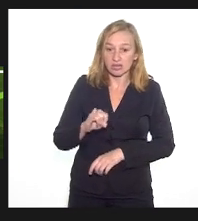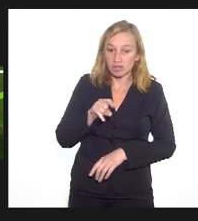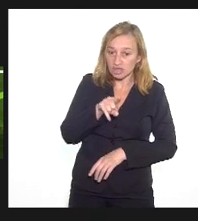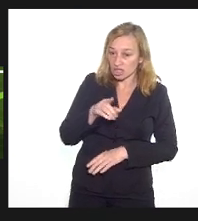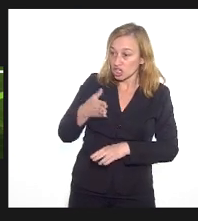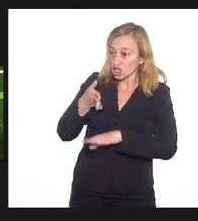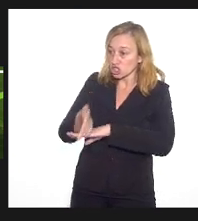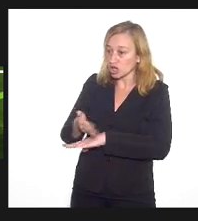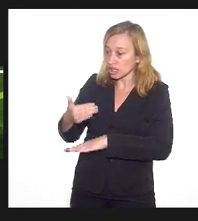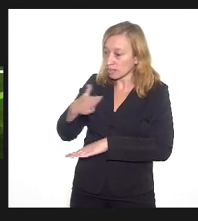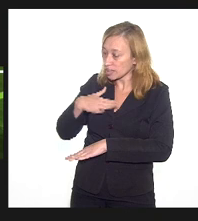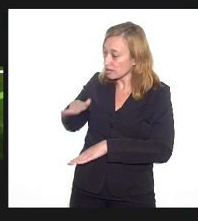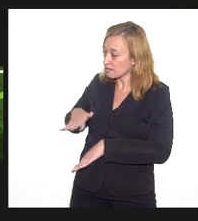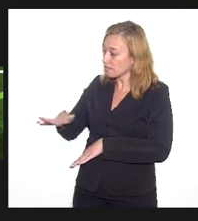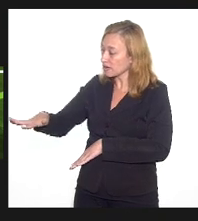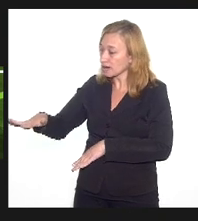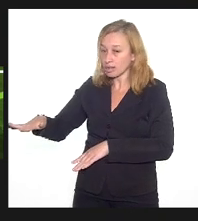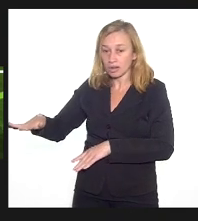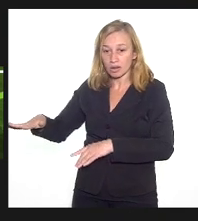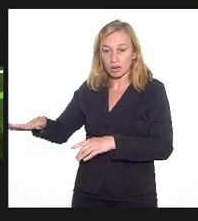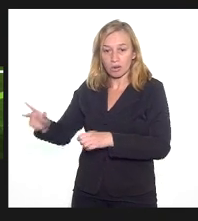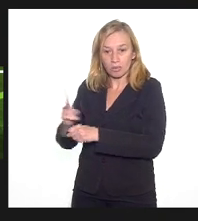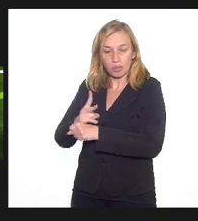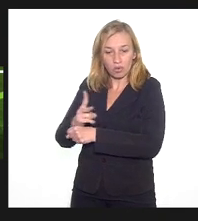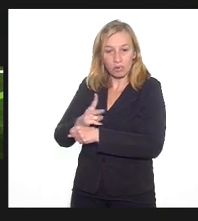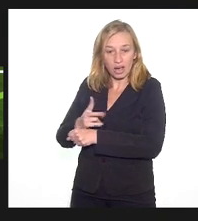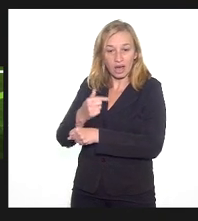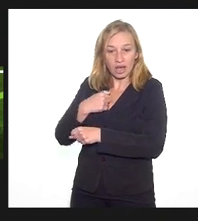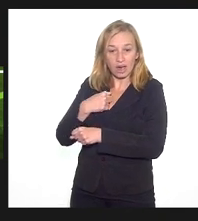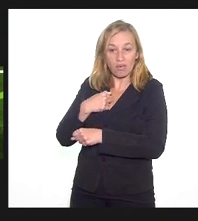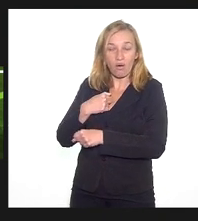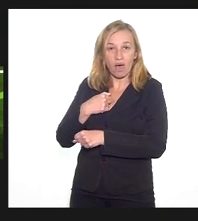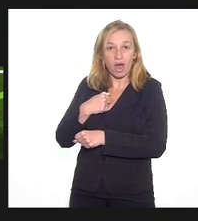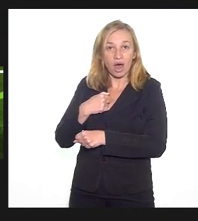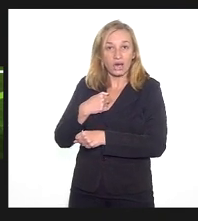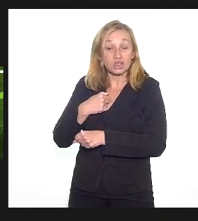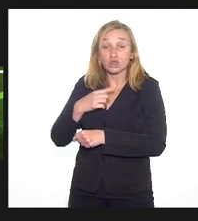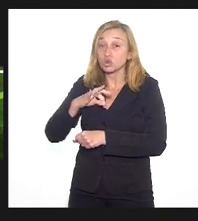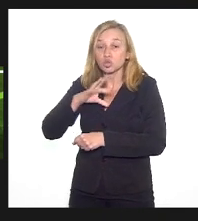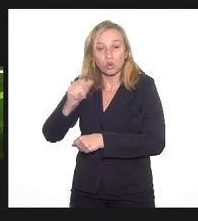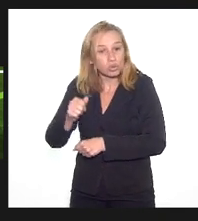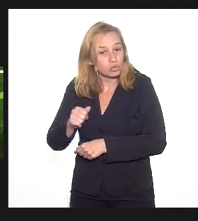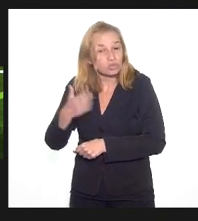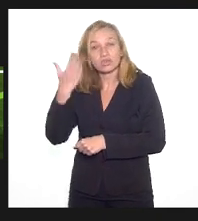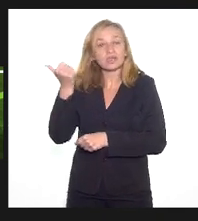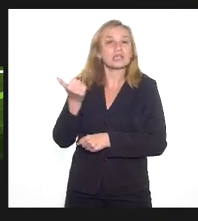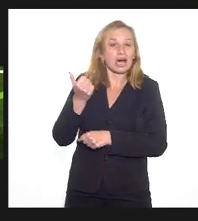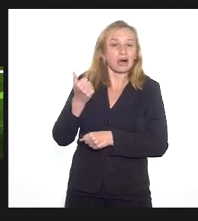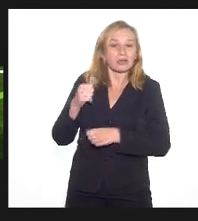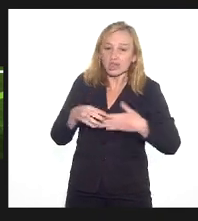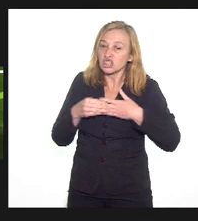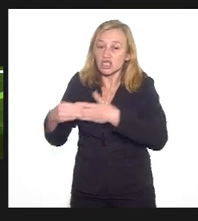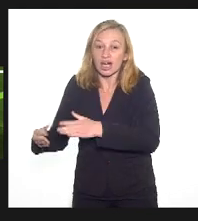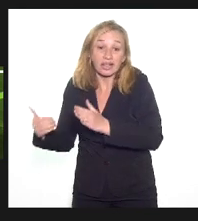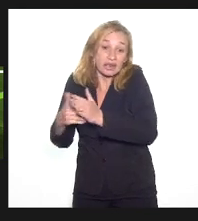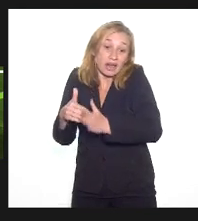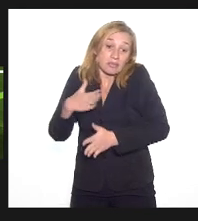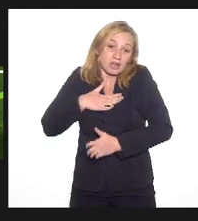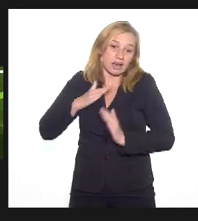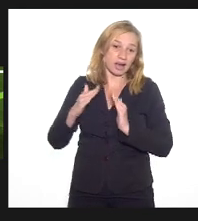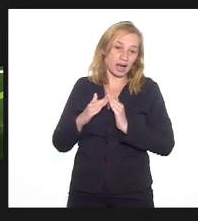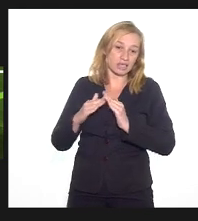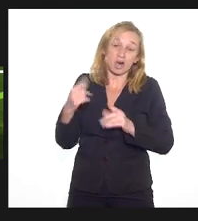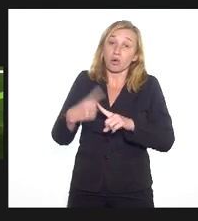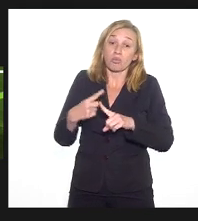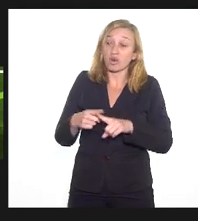me procurar, a pessoa fala, é a totinha capoeira, deve ser alguém da capoeira, deve ser alguém do movimento negro que vai te levar na minha casa, porque eu não tenho envolvimento